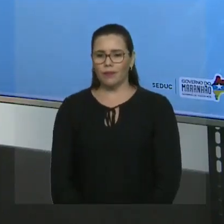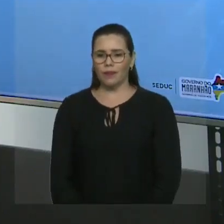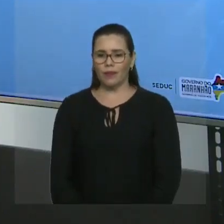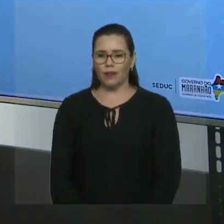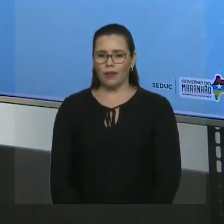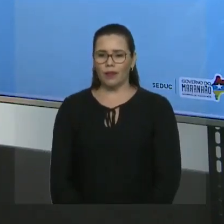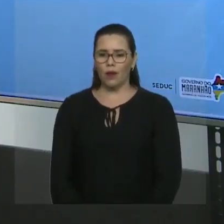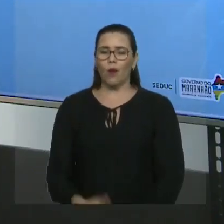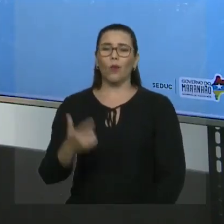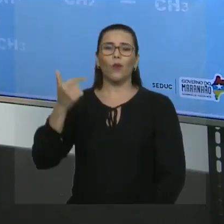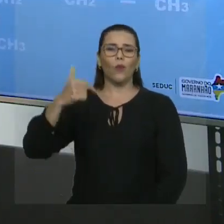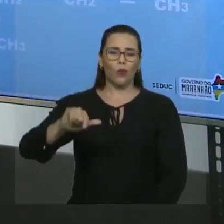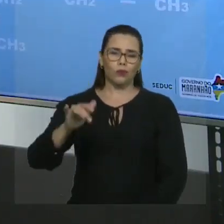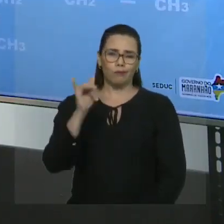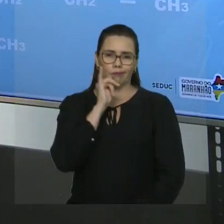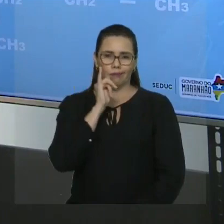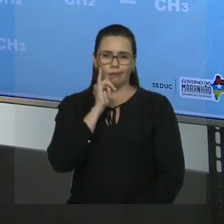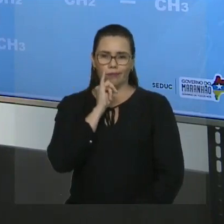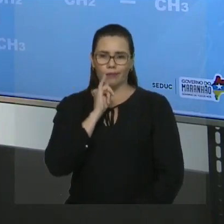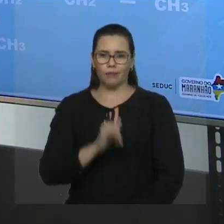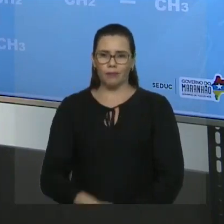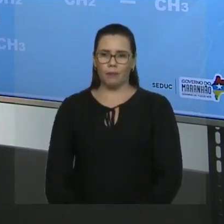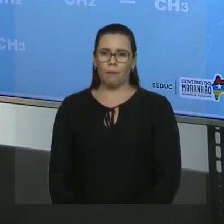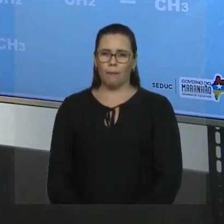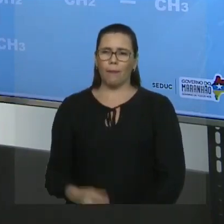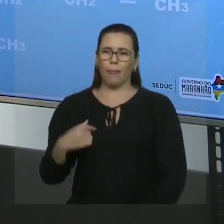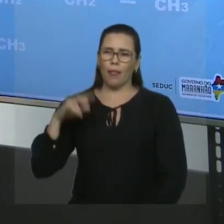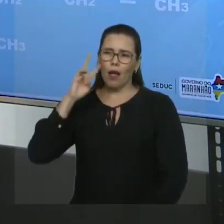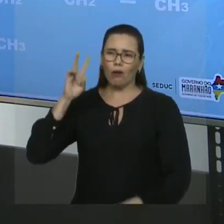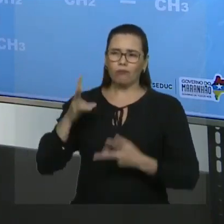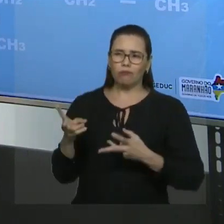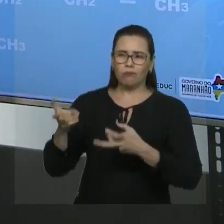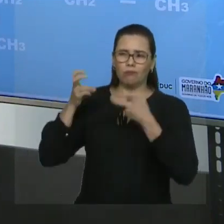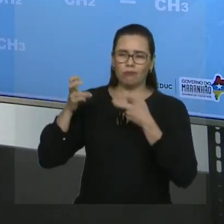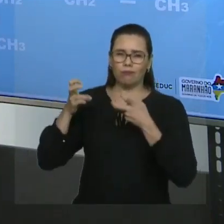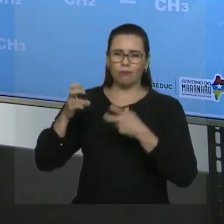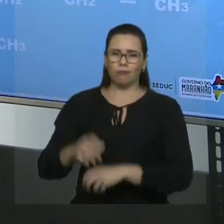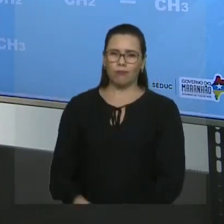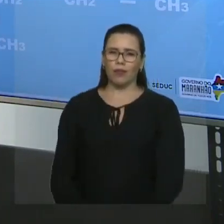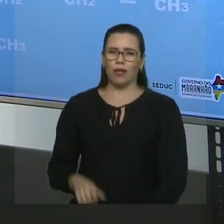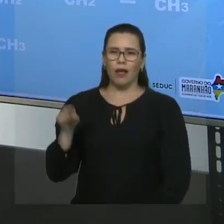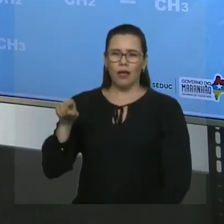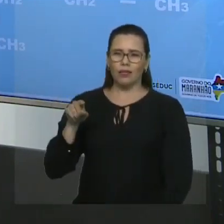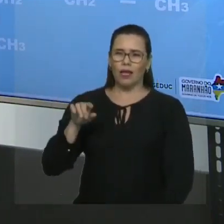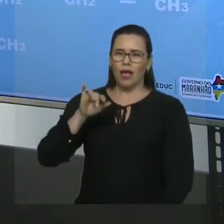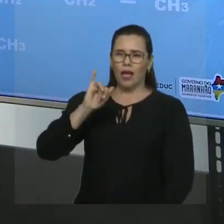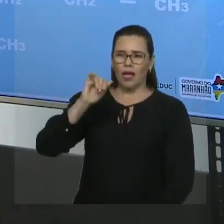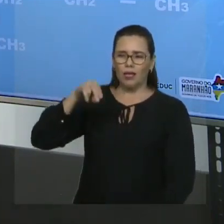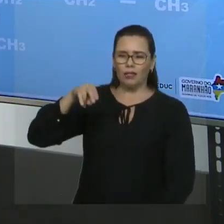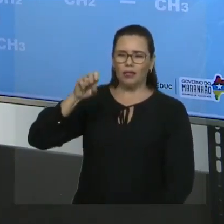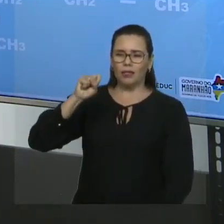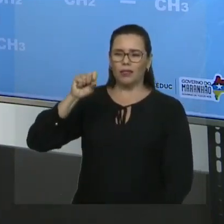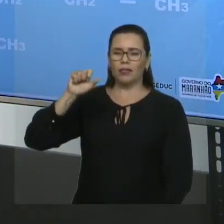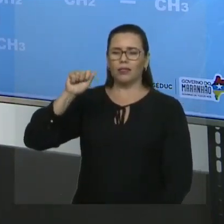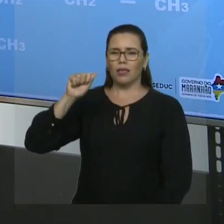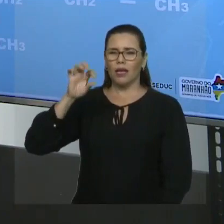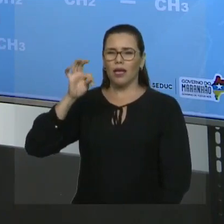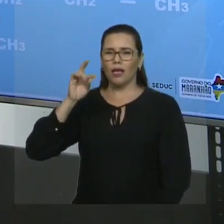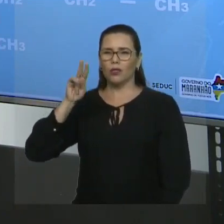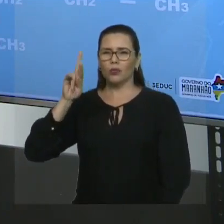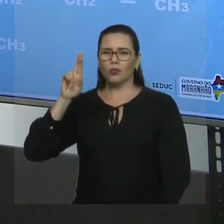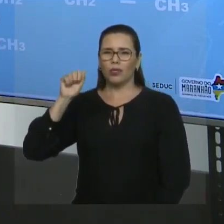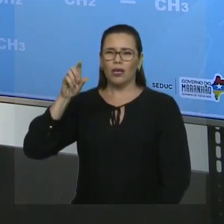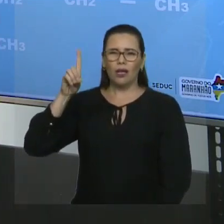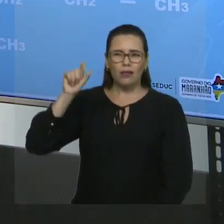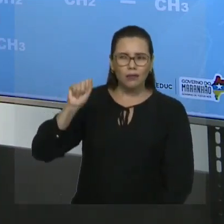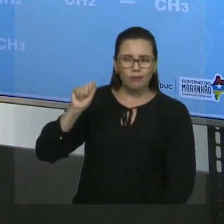Outro exemplo. Olha esta cadeia. Essa cadeia já não é insaturada, só tem ligações simples. Não é ramificada? Sim,